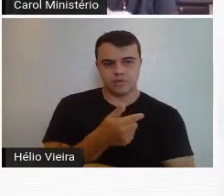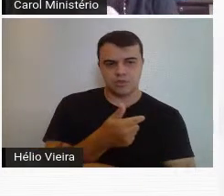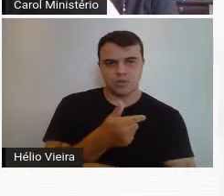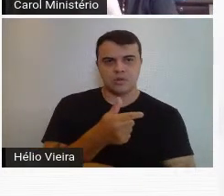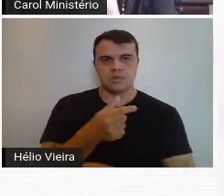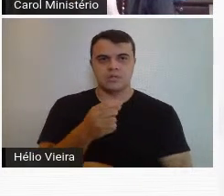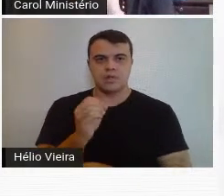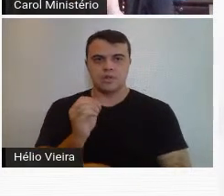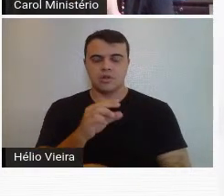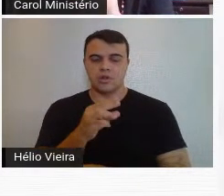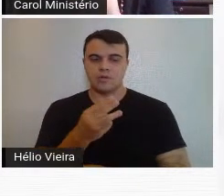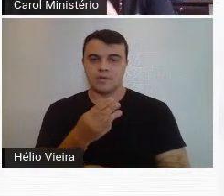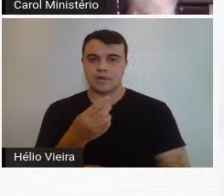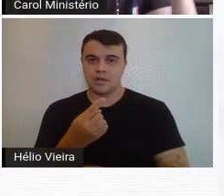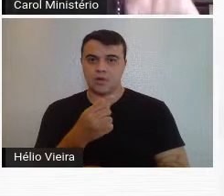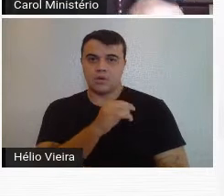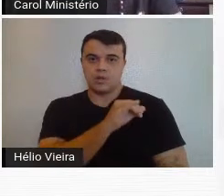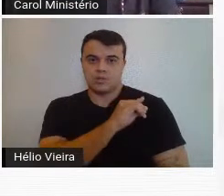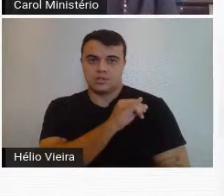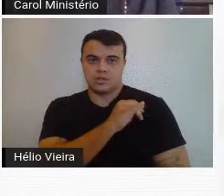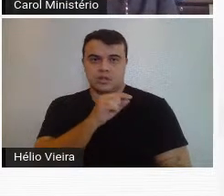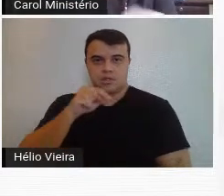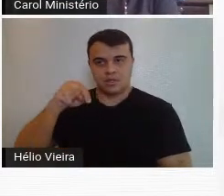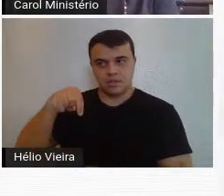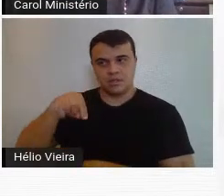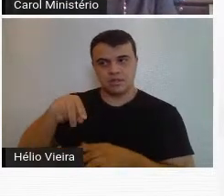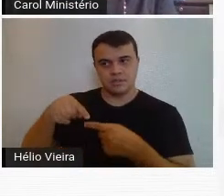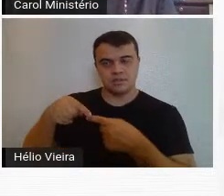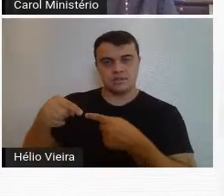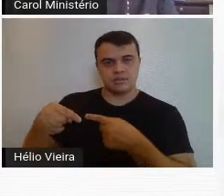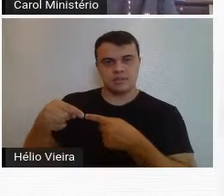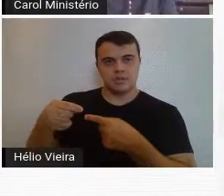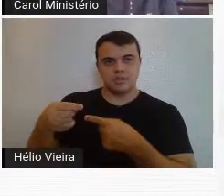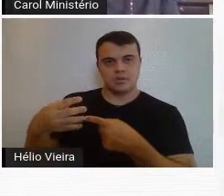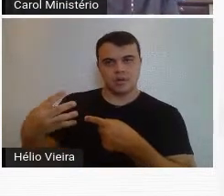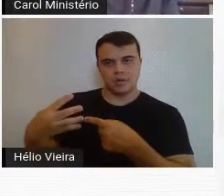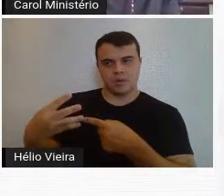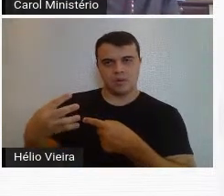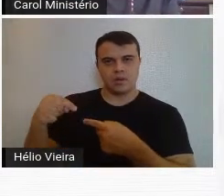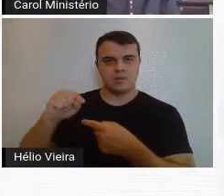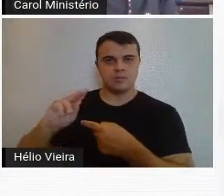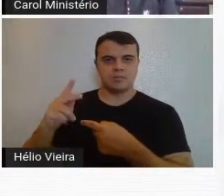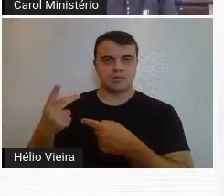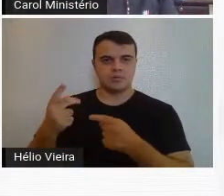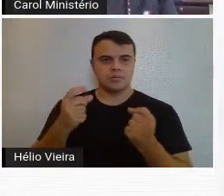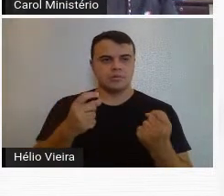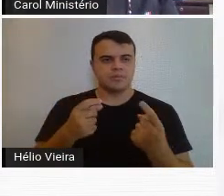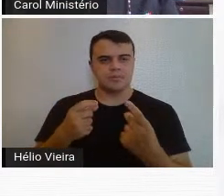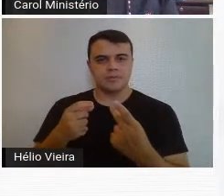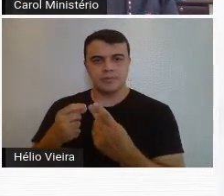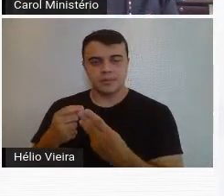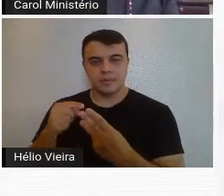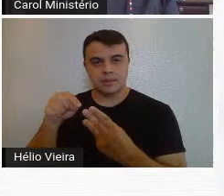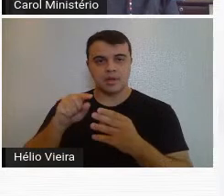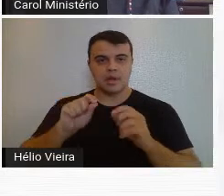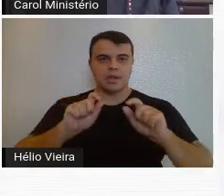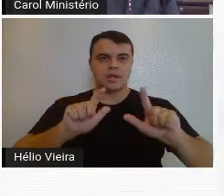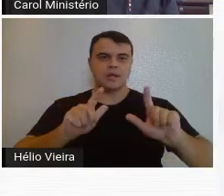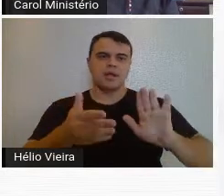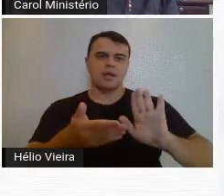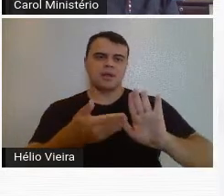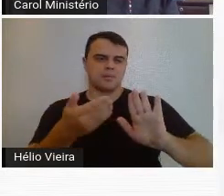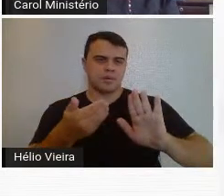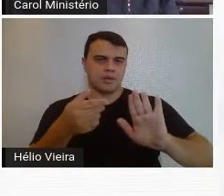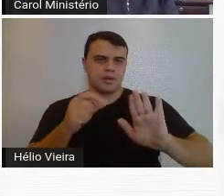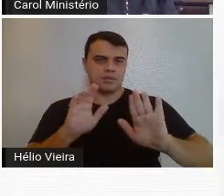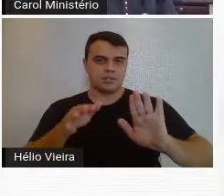Salão Revolucionário de 1931, no Rio de Janeiro, e a exposição de arte moderna de 1944 em Belo Horizonte. Então, aqui é a capa do catálogo, gente,